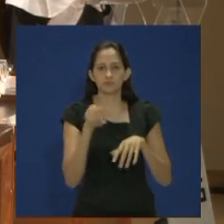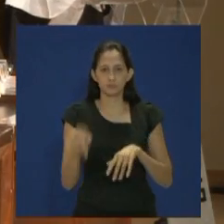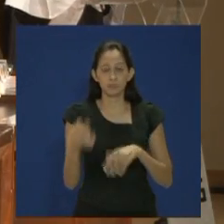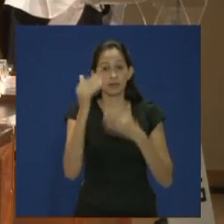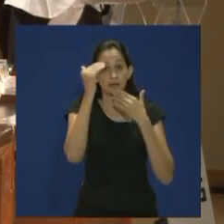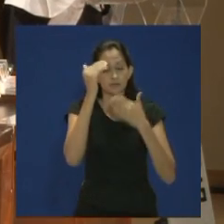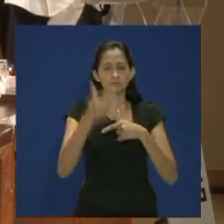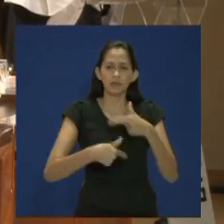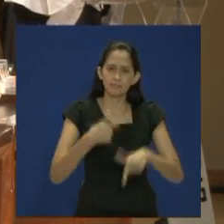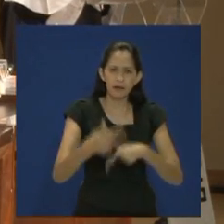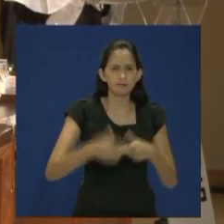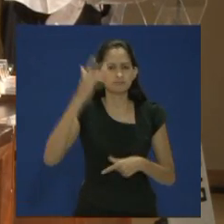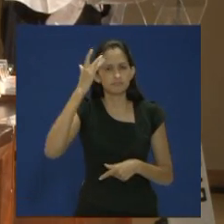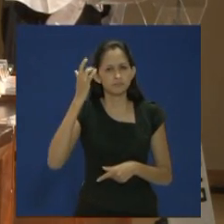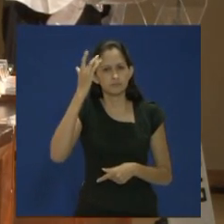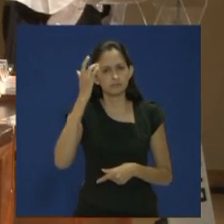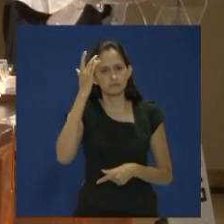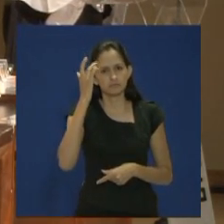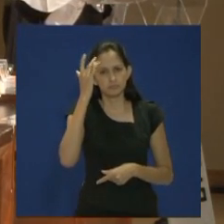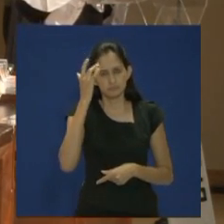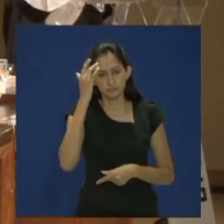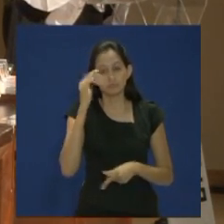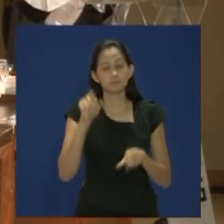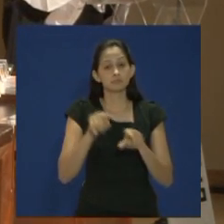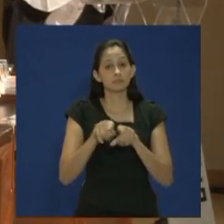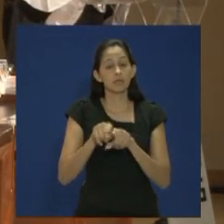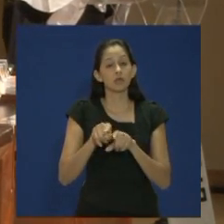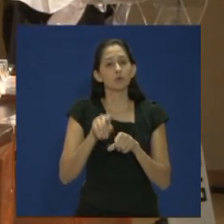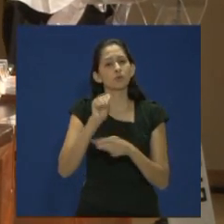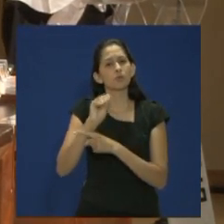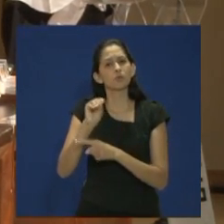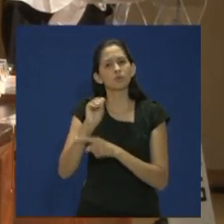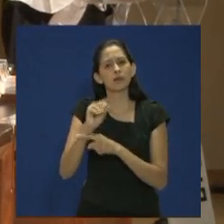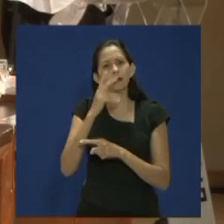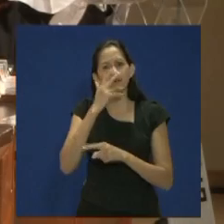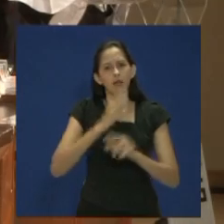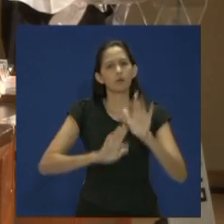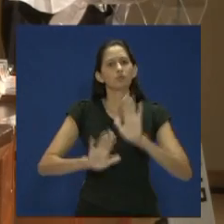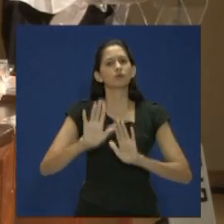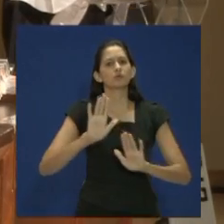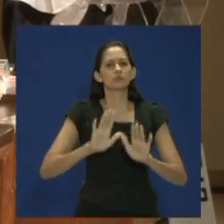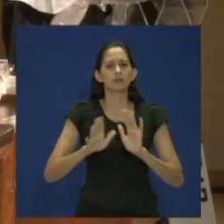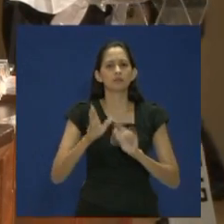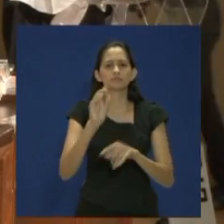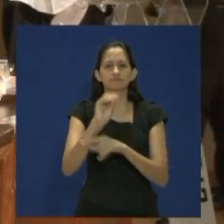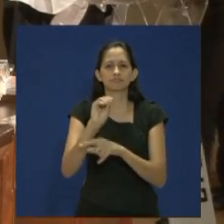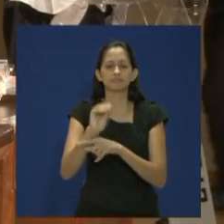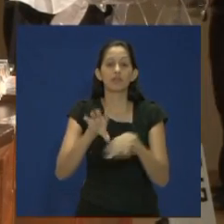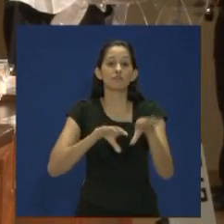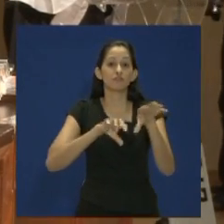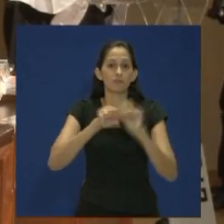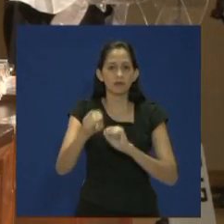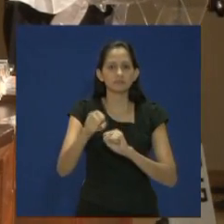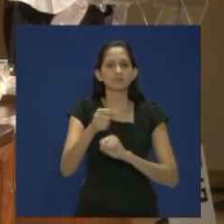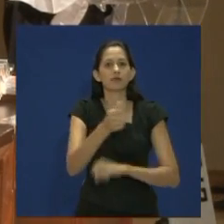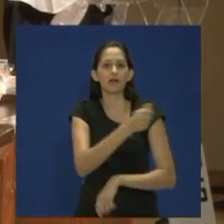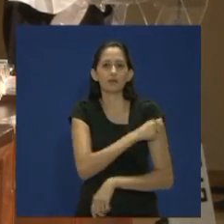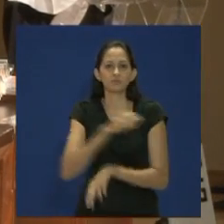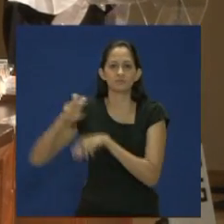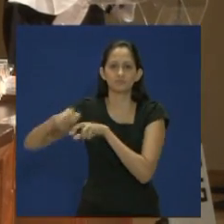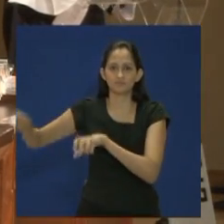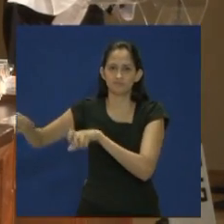pelo trabalho constante, permanente e o cuidado que vocês tiveram com a formação dos nossos estudantes.